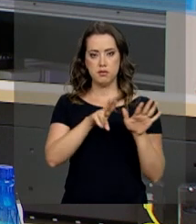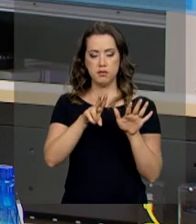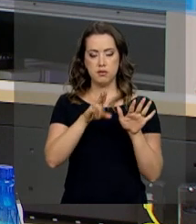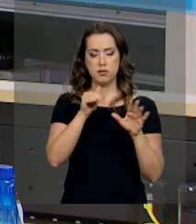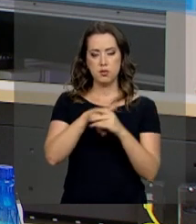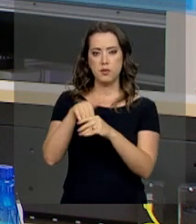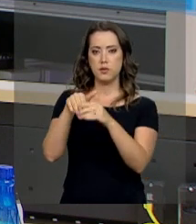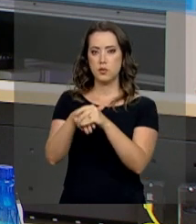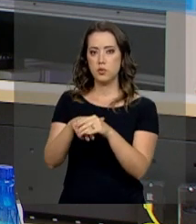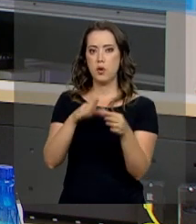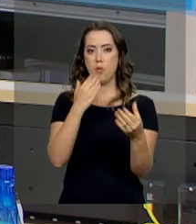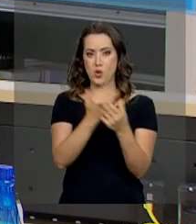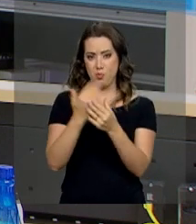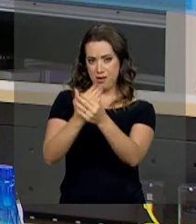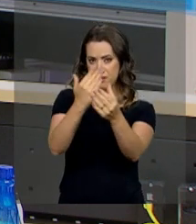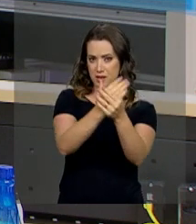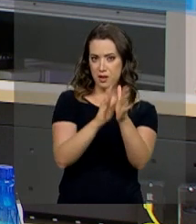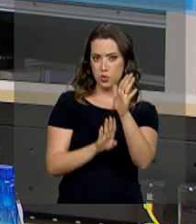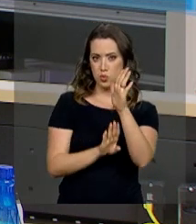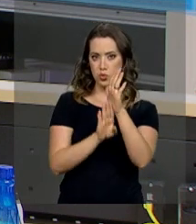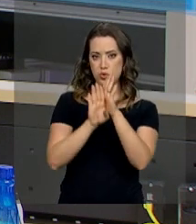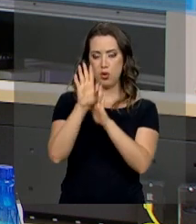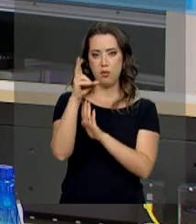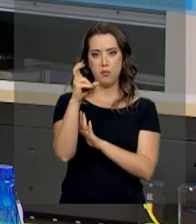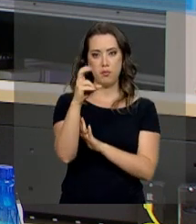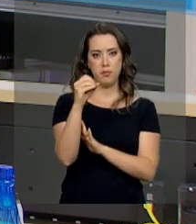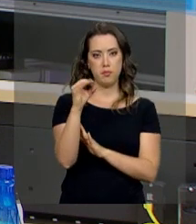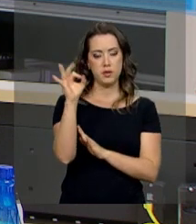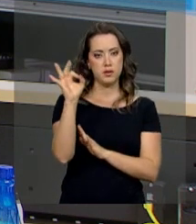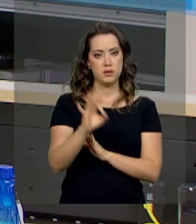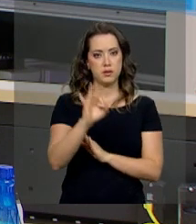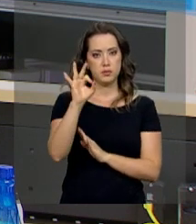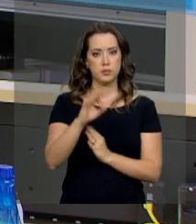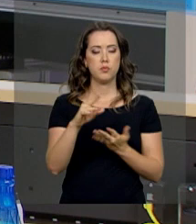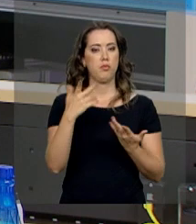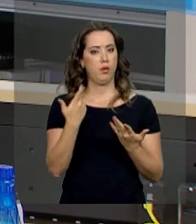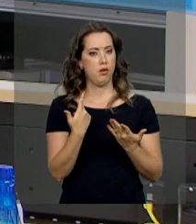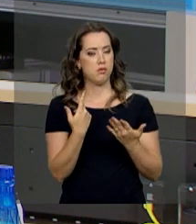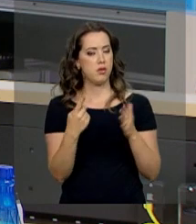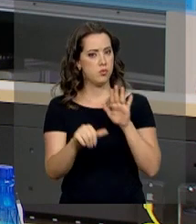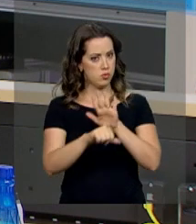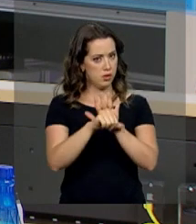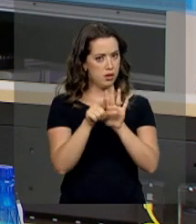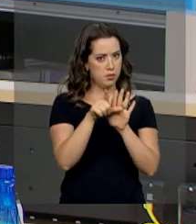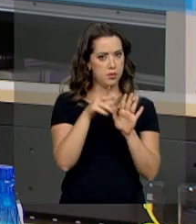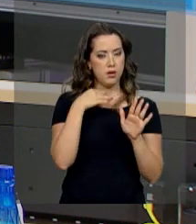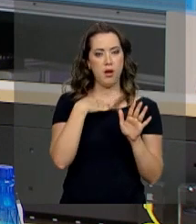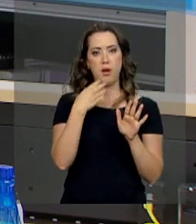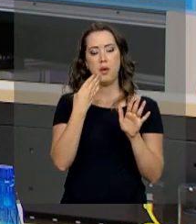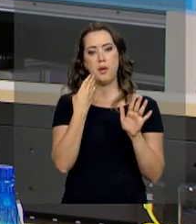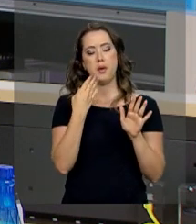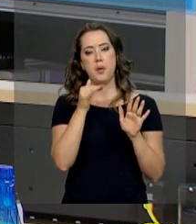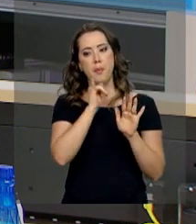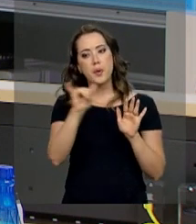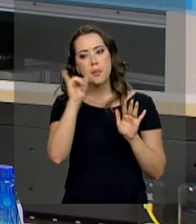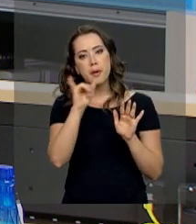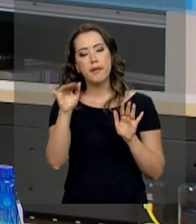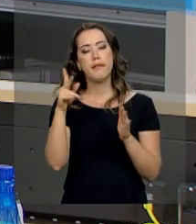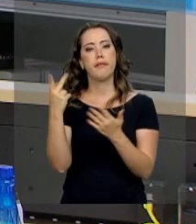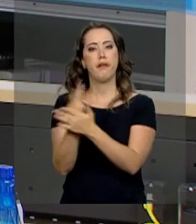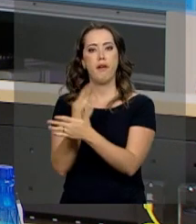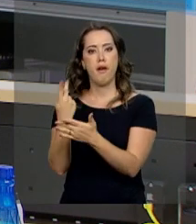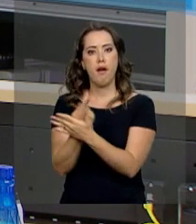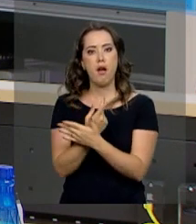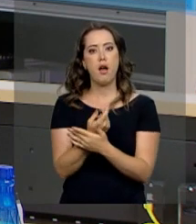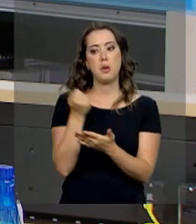eleitorais aumenta em 50%. Entre as irregularidades estão propaganda ilegal, caixa 2 e